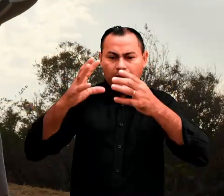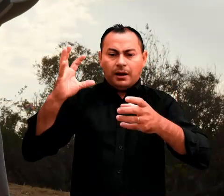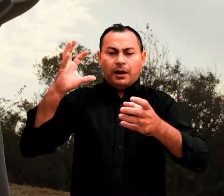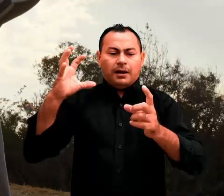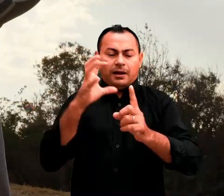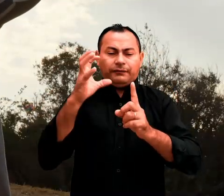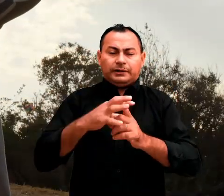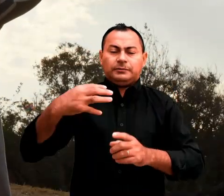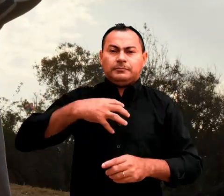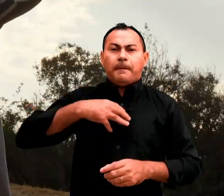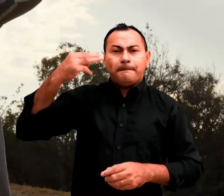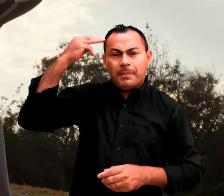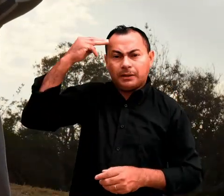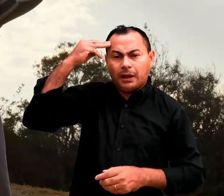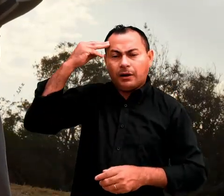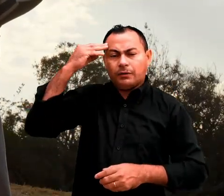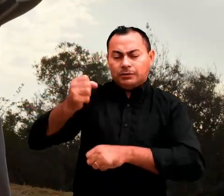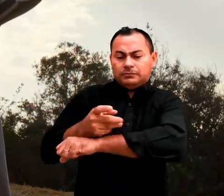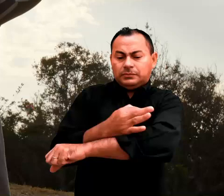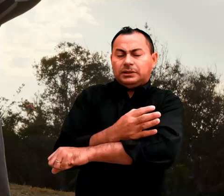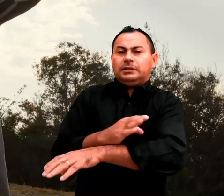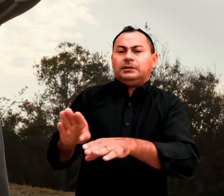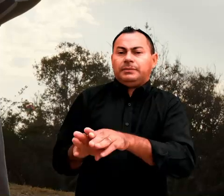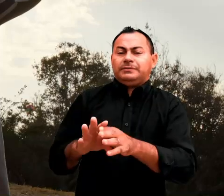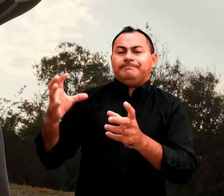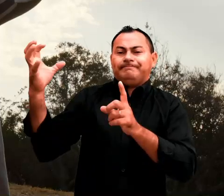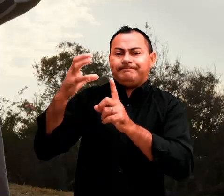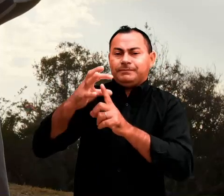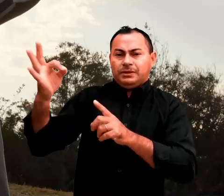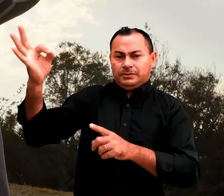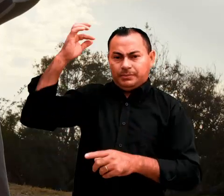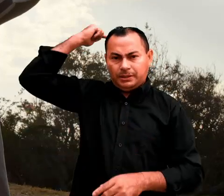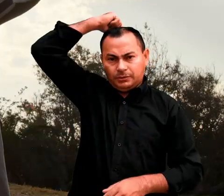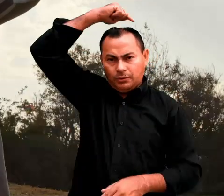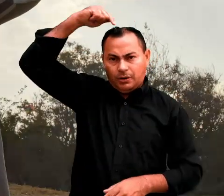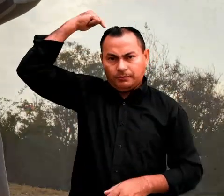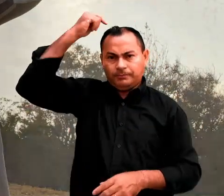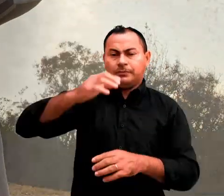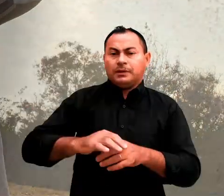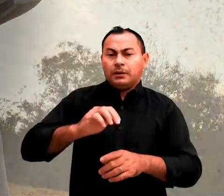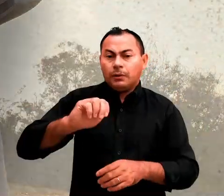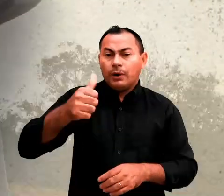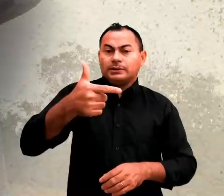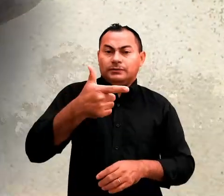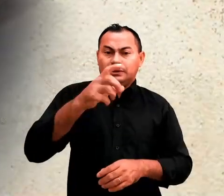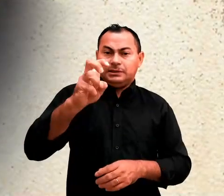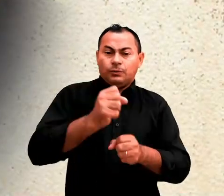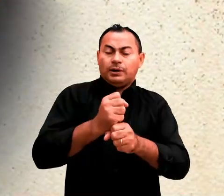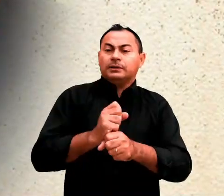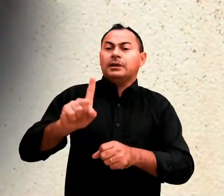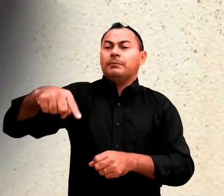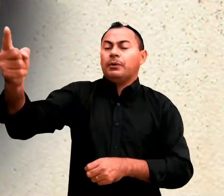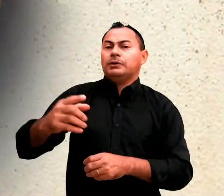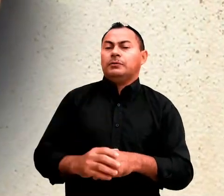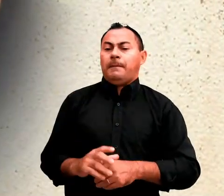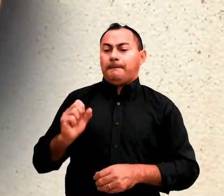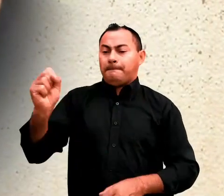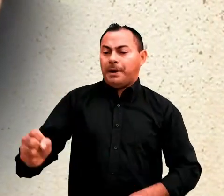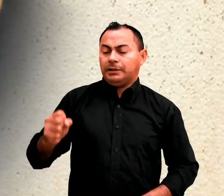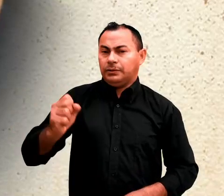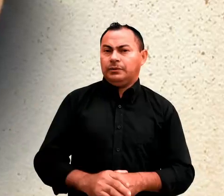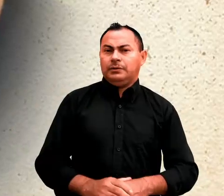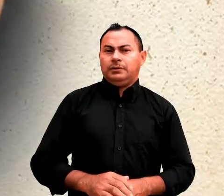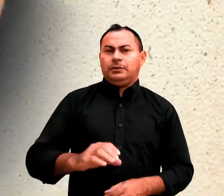afeta seu estado mental, emocional e até espiritual. Quase 25 anos depois, o pastor Dick